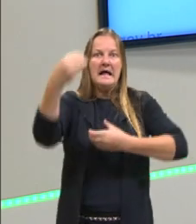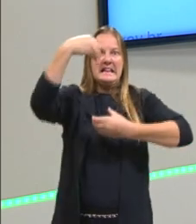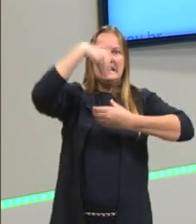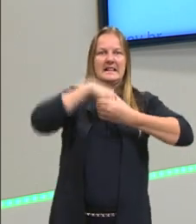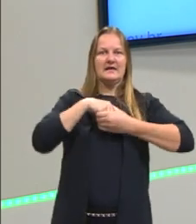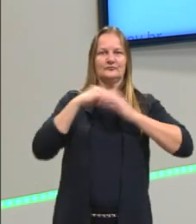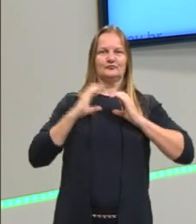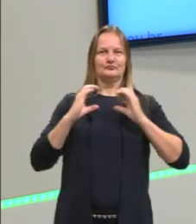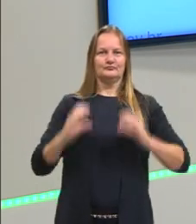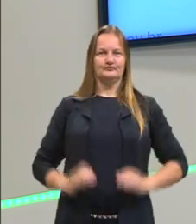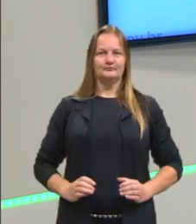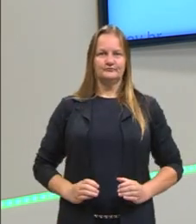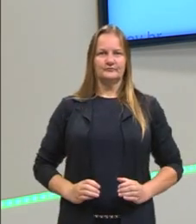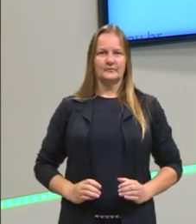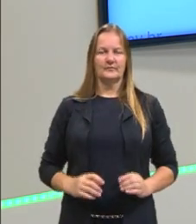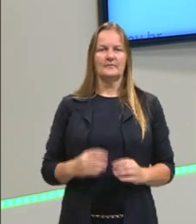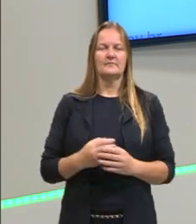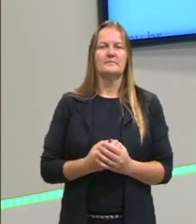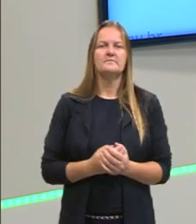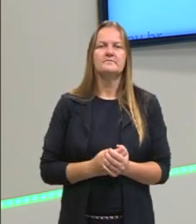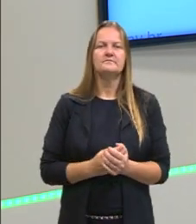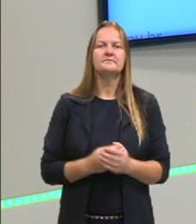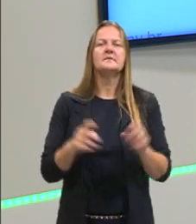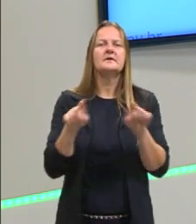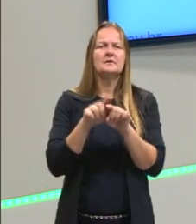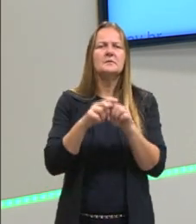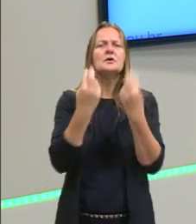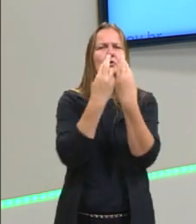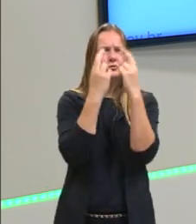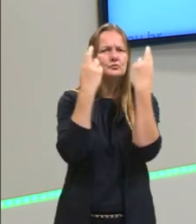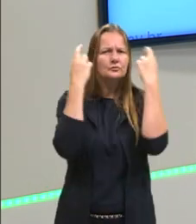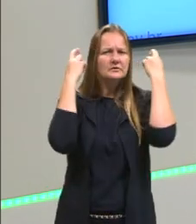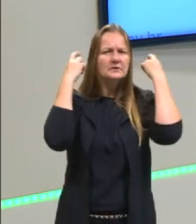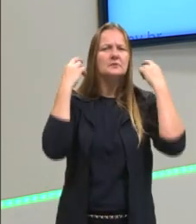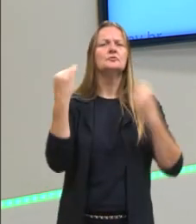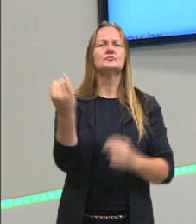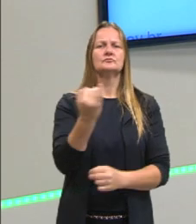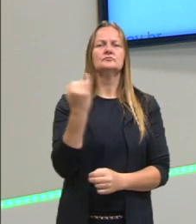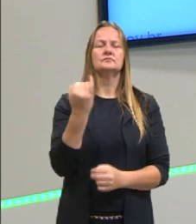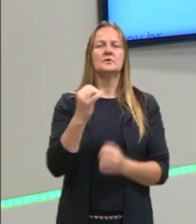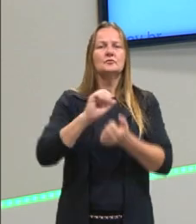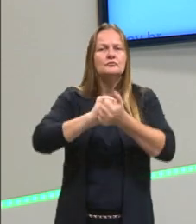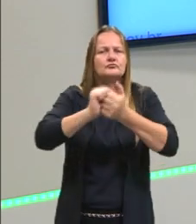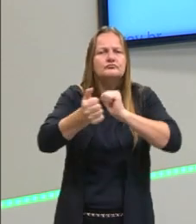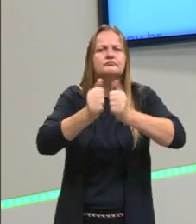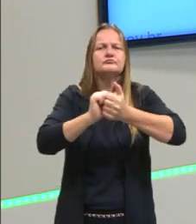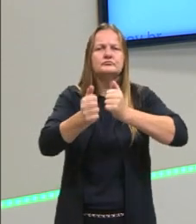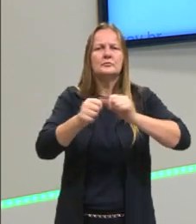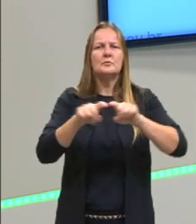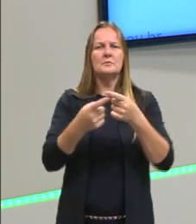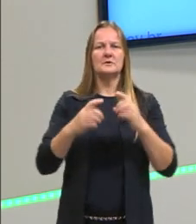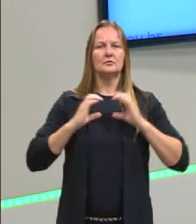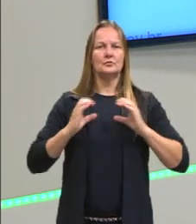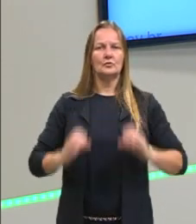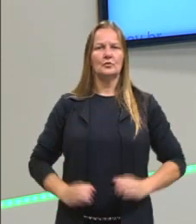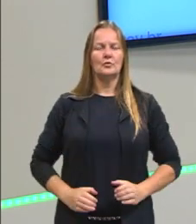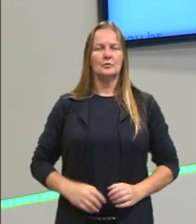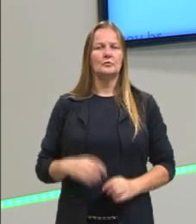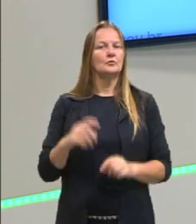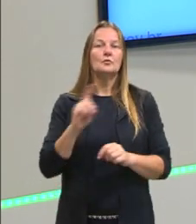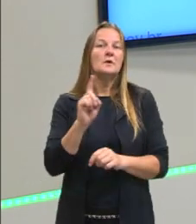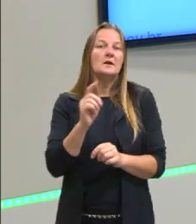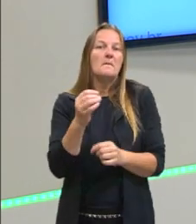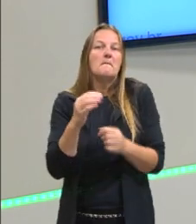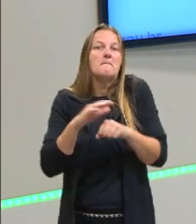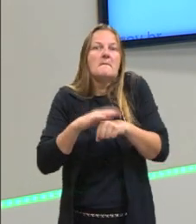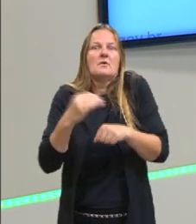passagem. Mesmo os gregos dando importância à questão dos esportes, mas o corpo não era tão importante. O